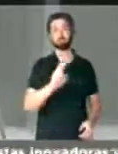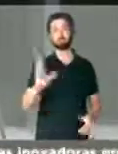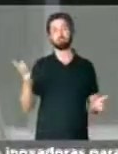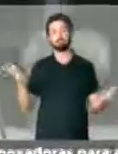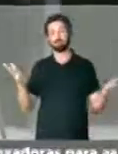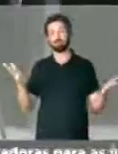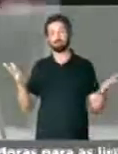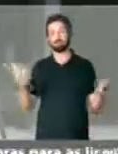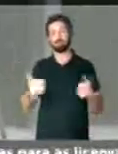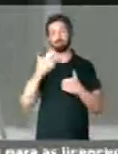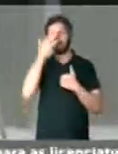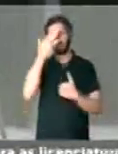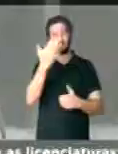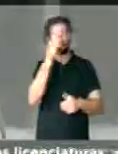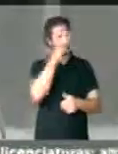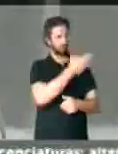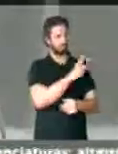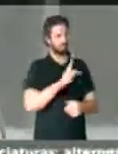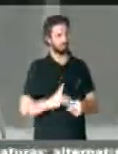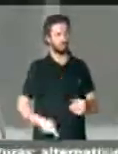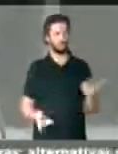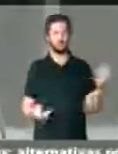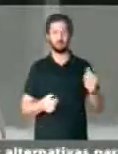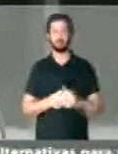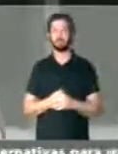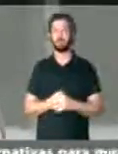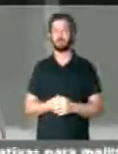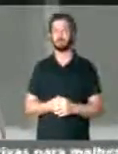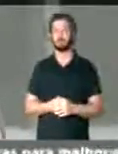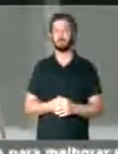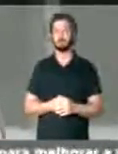esclarecimento. E agradeço ao senhor nobre presidente. Muito obrigado.